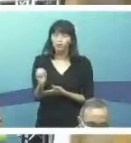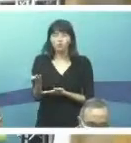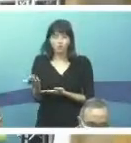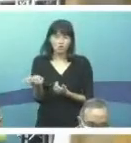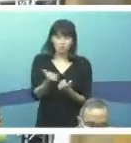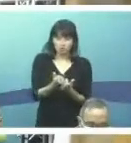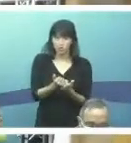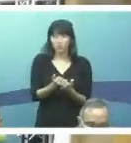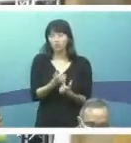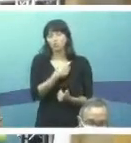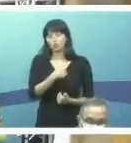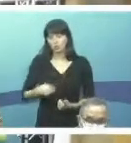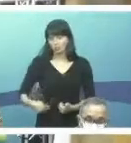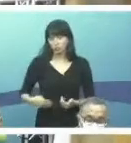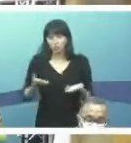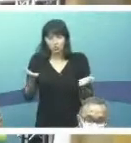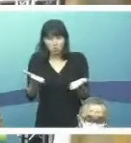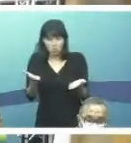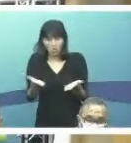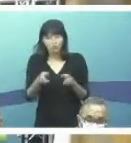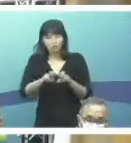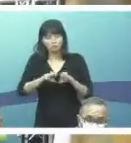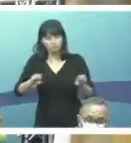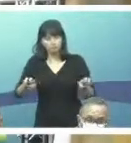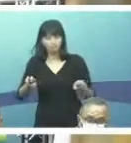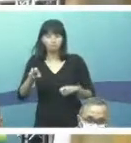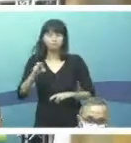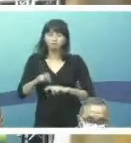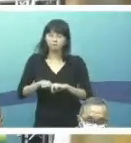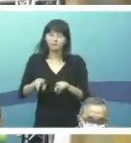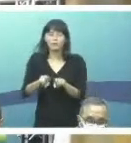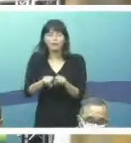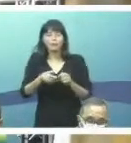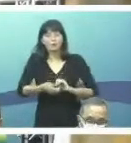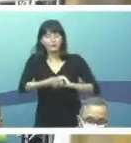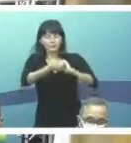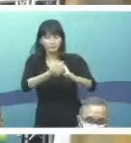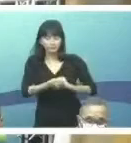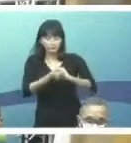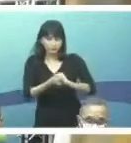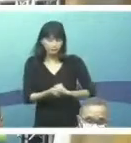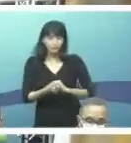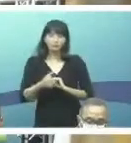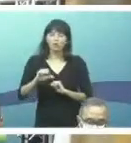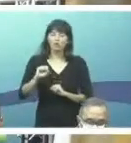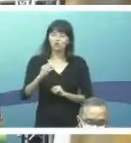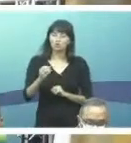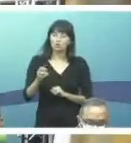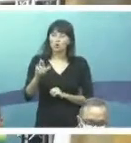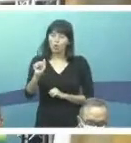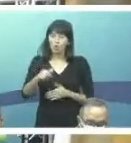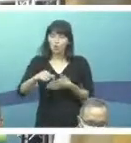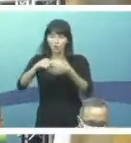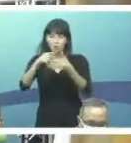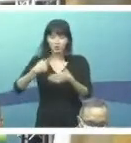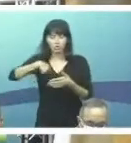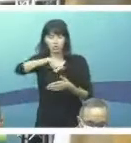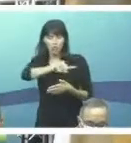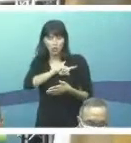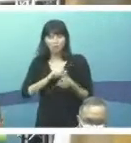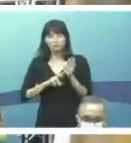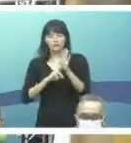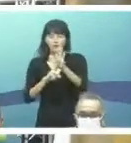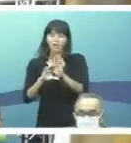substituto nessa mesa. Quero cumprimentar a nossa queridíssima Socorro Gross, nossa amiga, representante da OPAS.